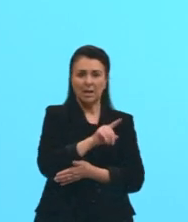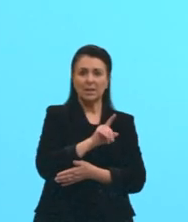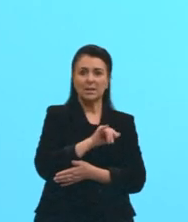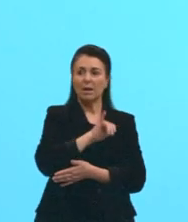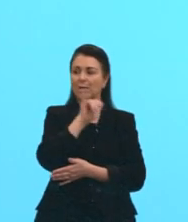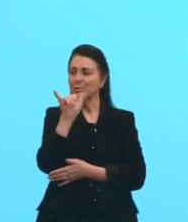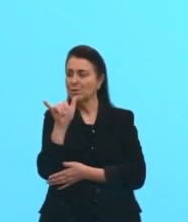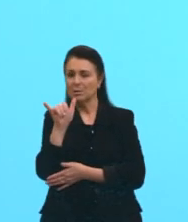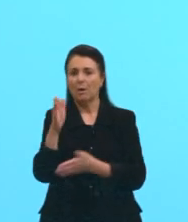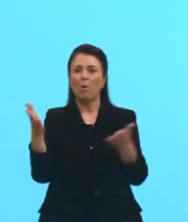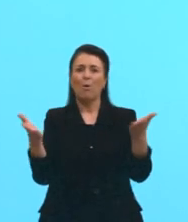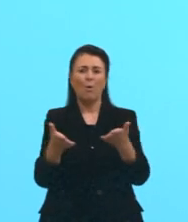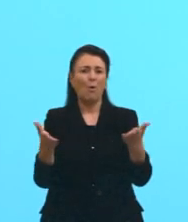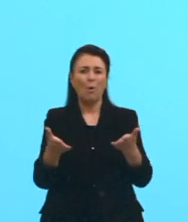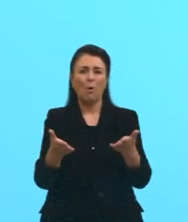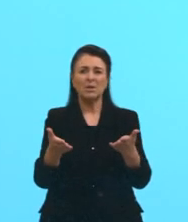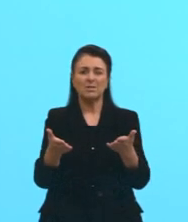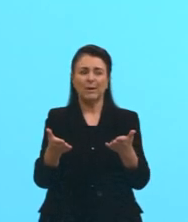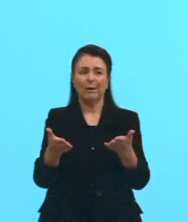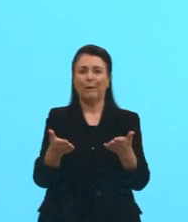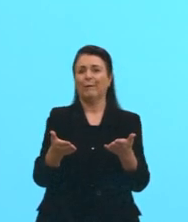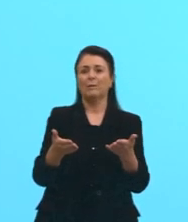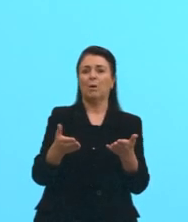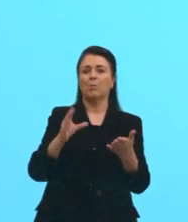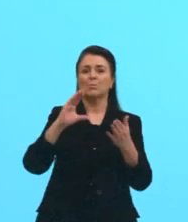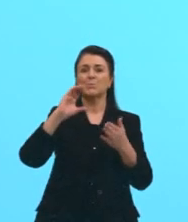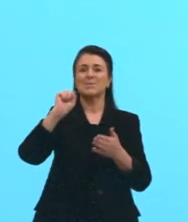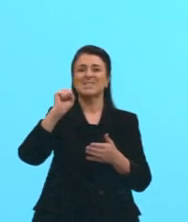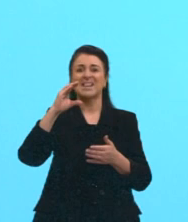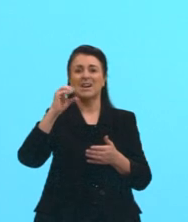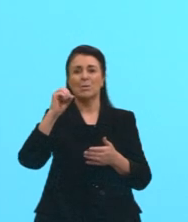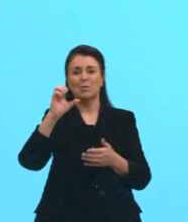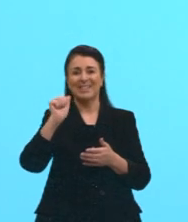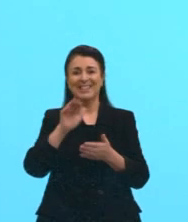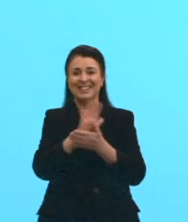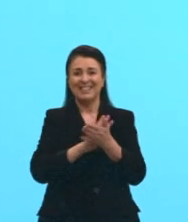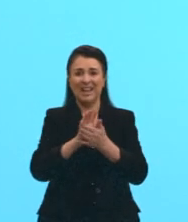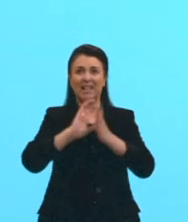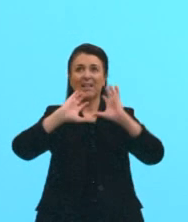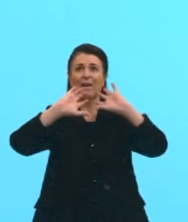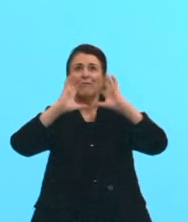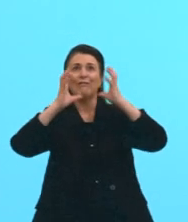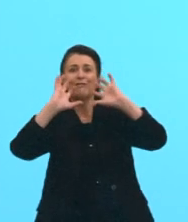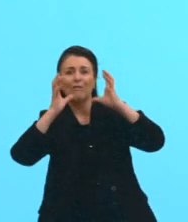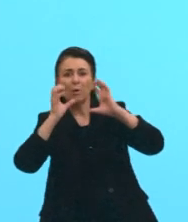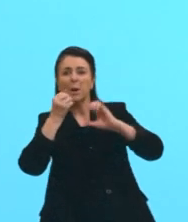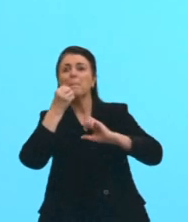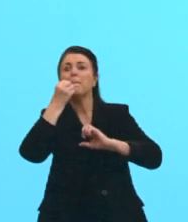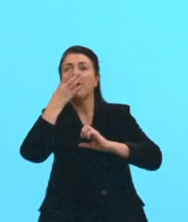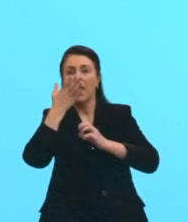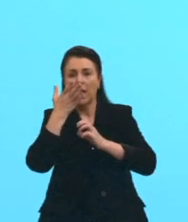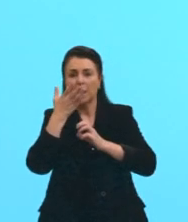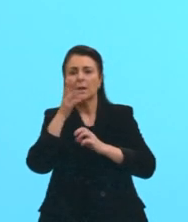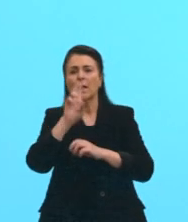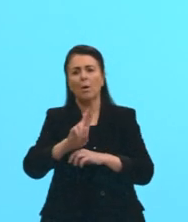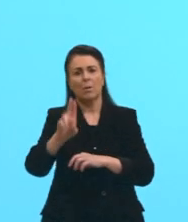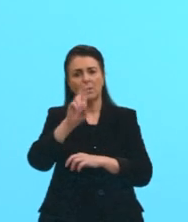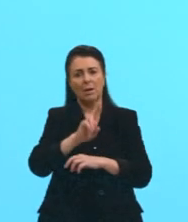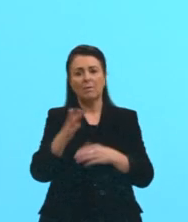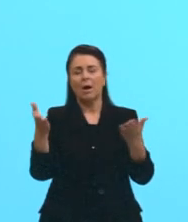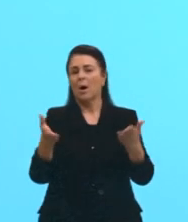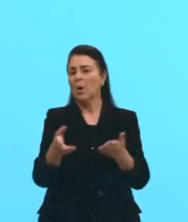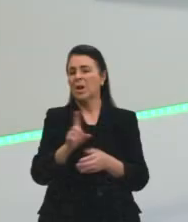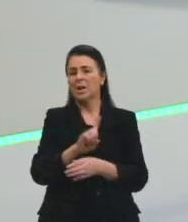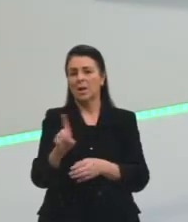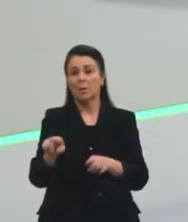é, hoje em dia não saco nada mesmo. Mas quando eu era jovem, sacava muito bem no vôlei. E no